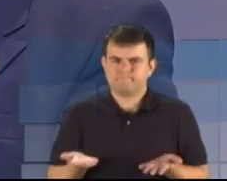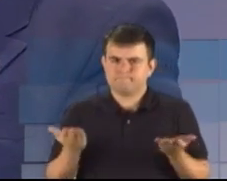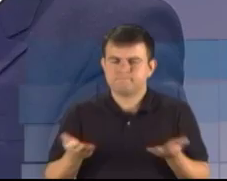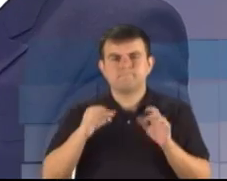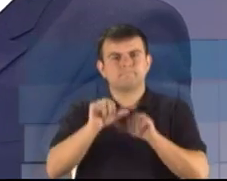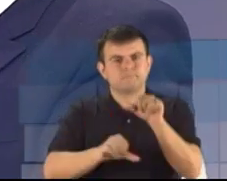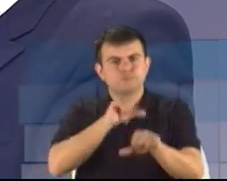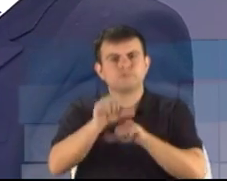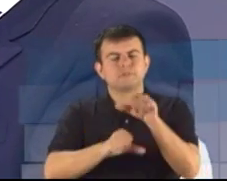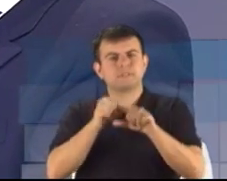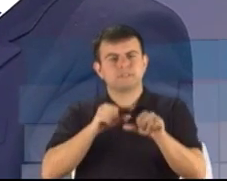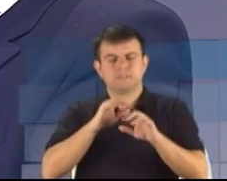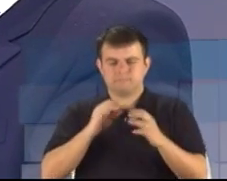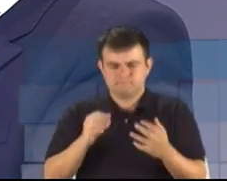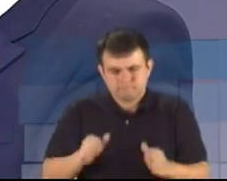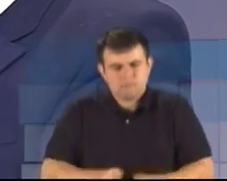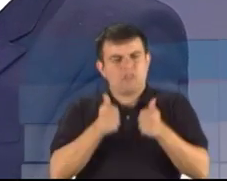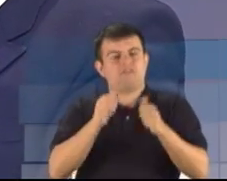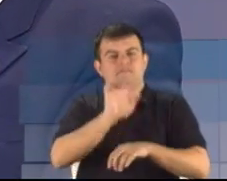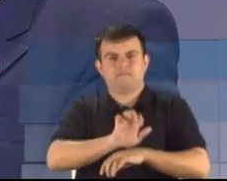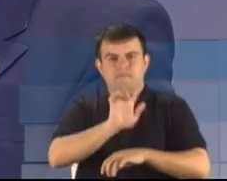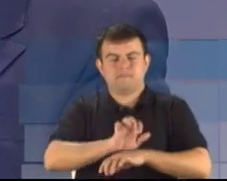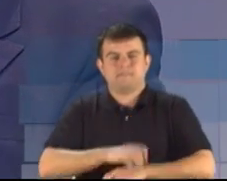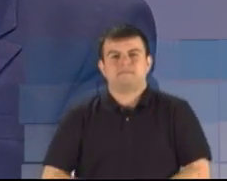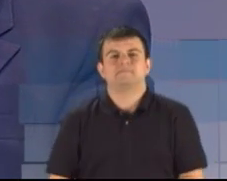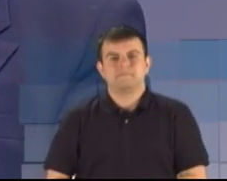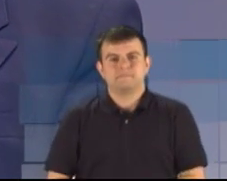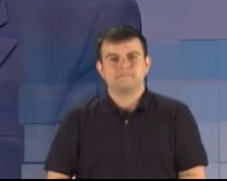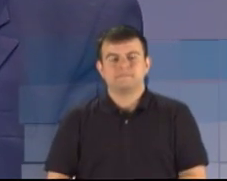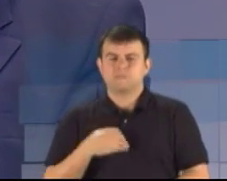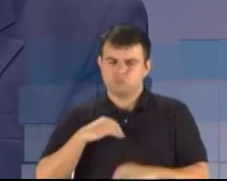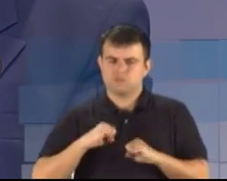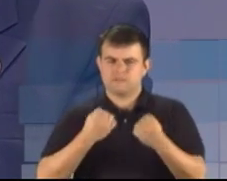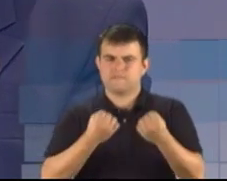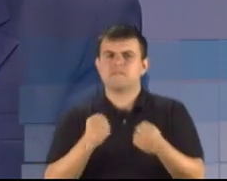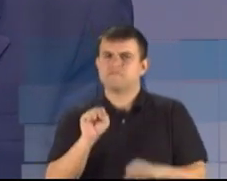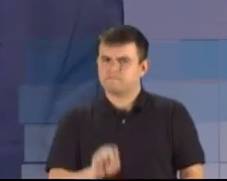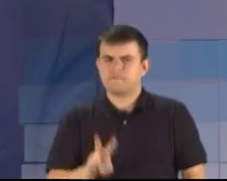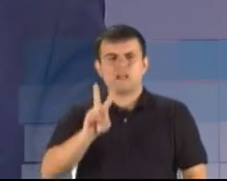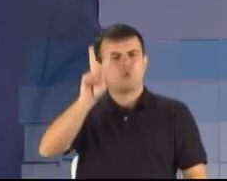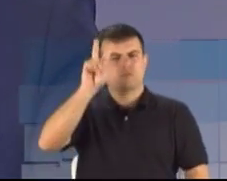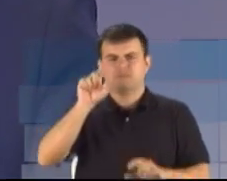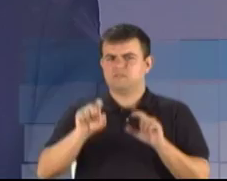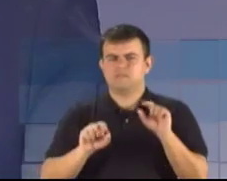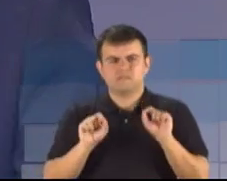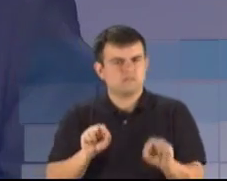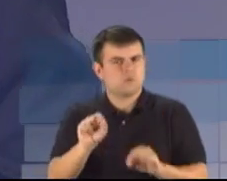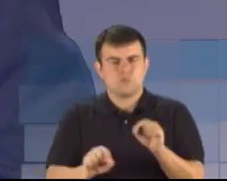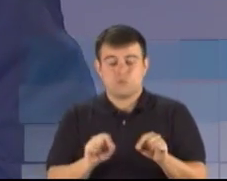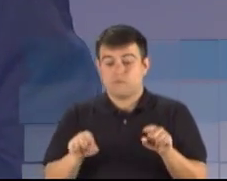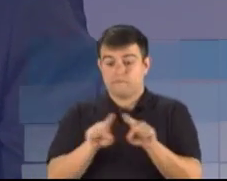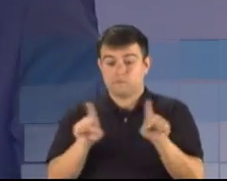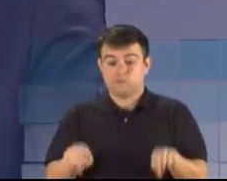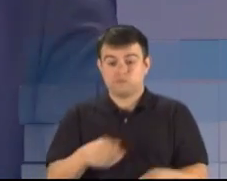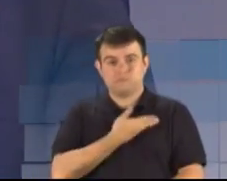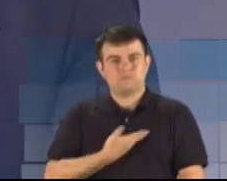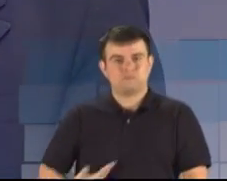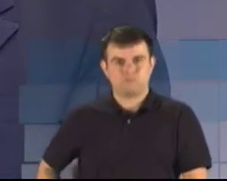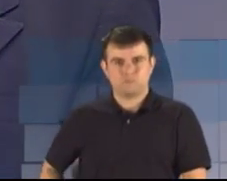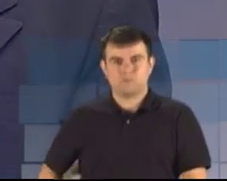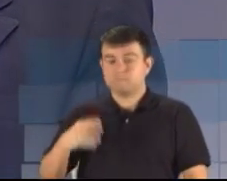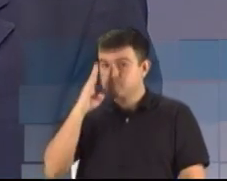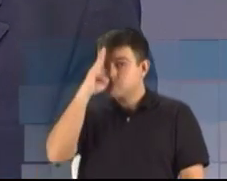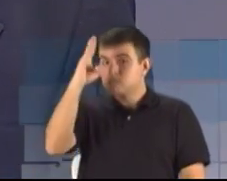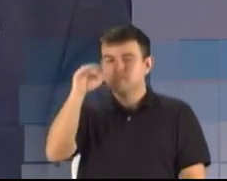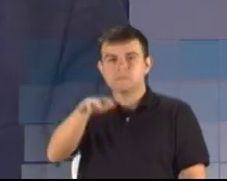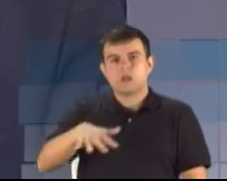Defendo, Roberto, a necessidade da valorização do funcionário público, especificamente na